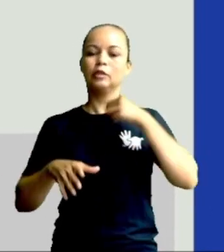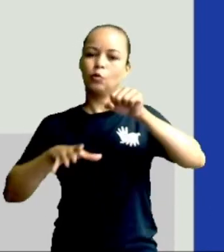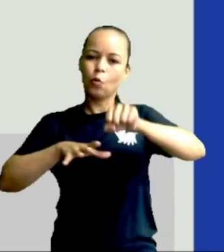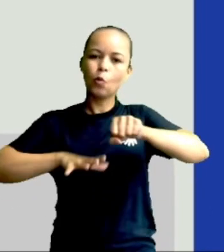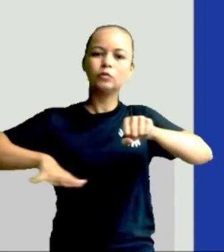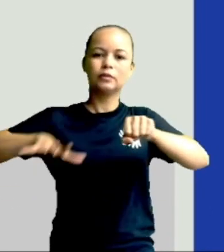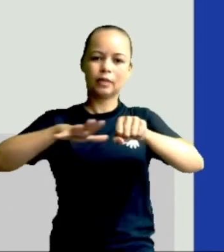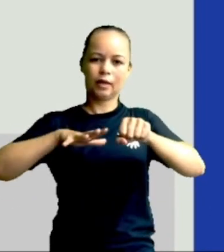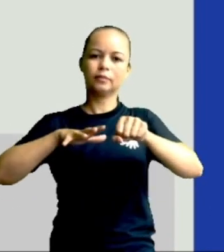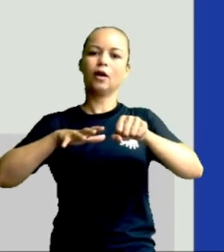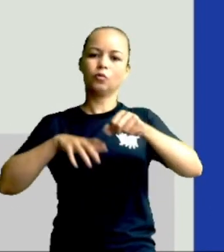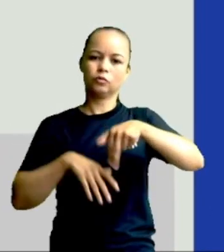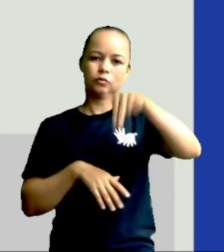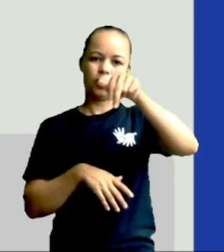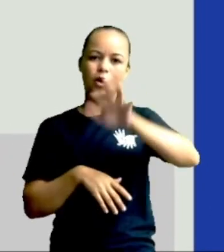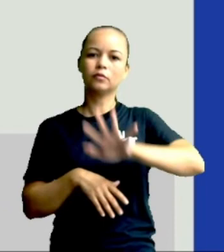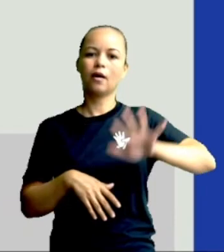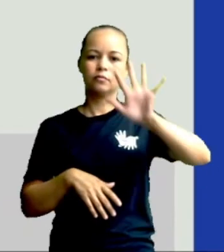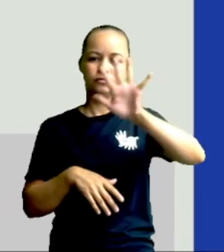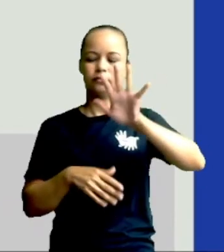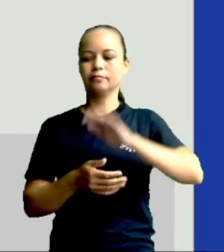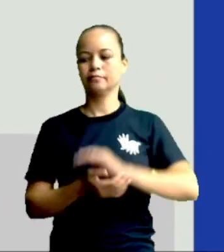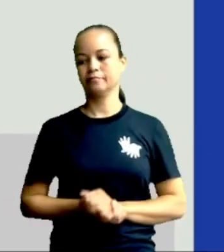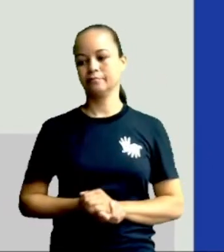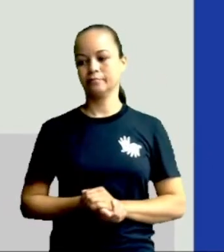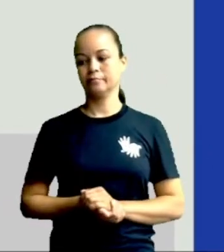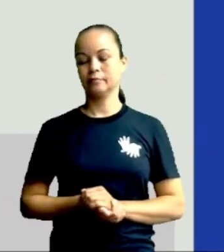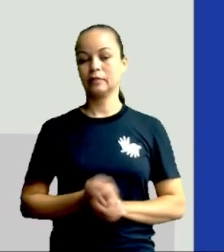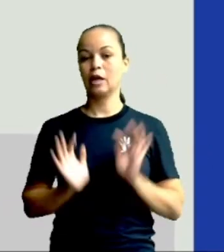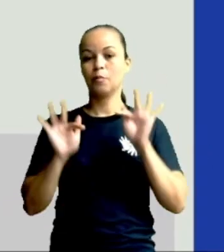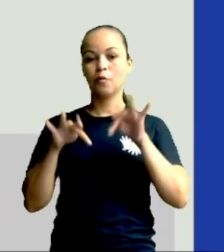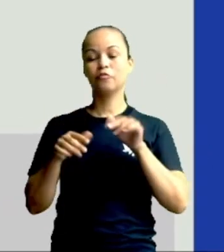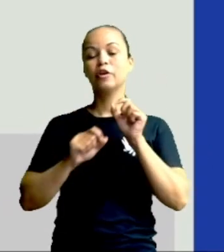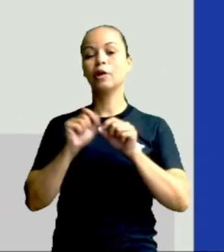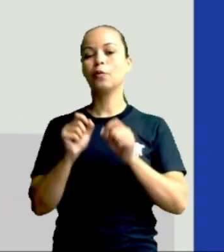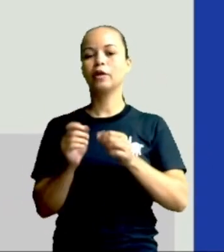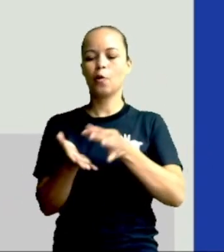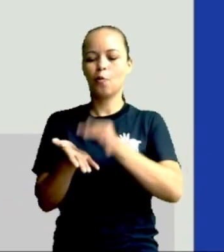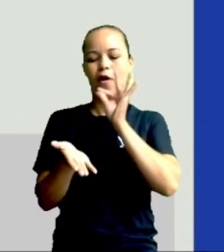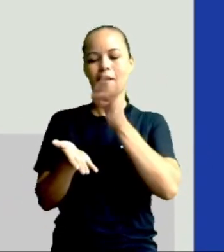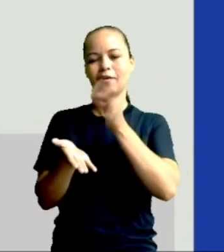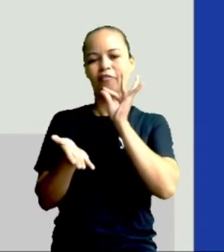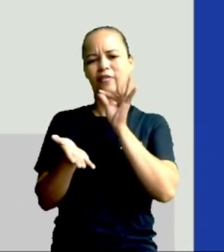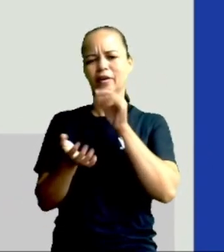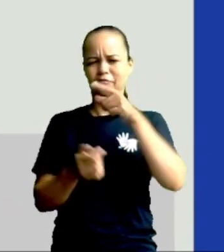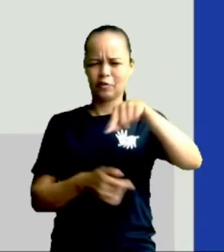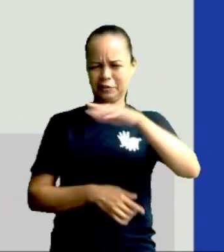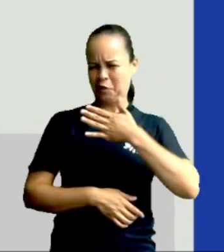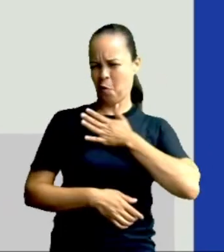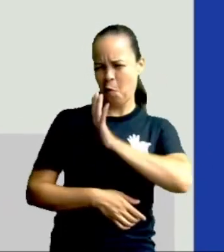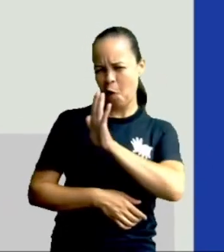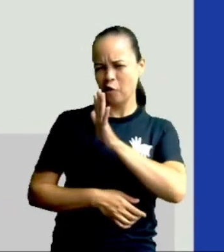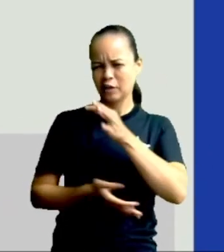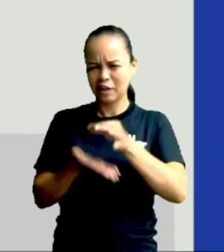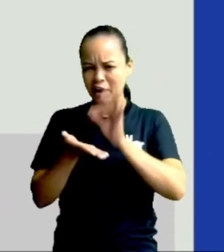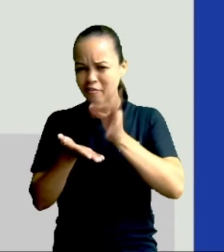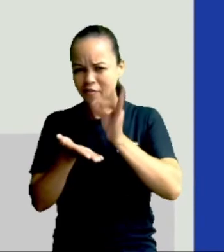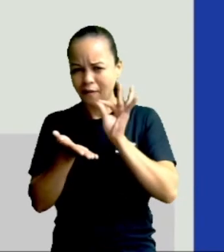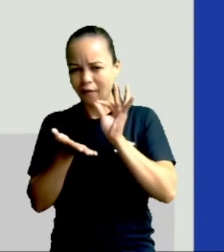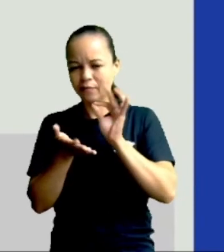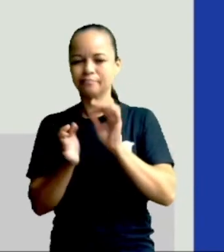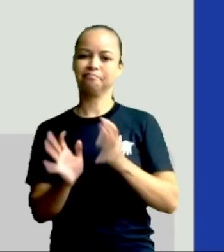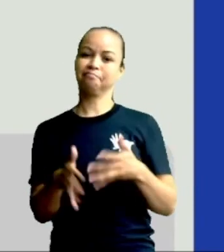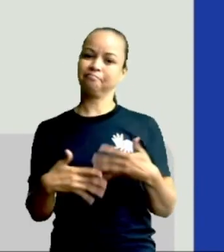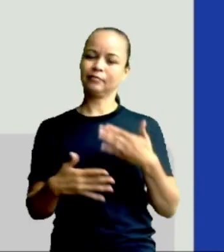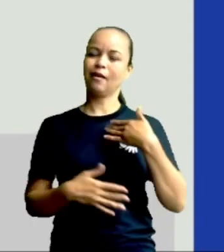nordestino. E aí, por último, temos aí o nosso querido café. Quem não gosta de café? Eu gosto. E aí,